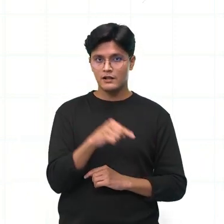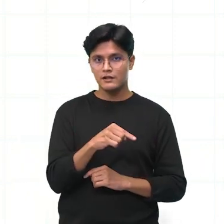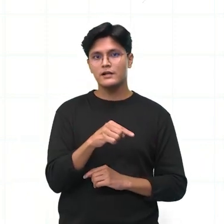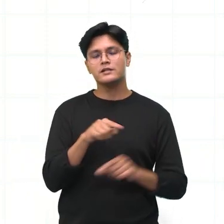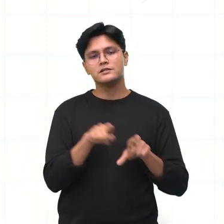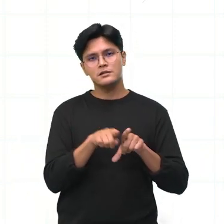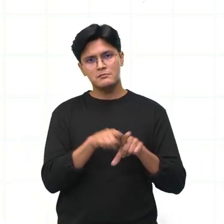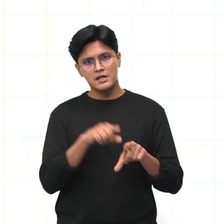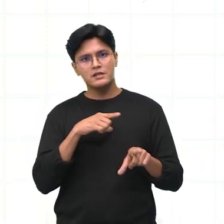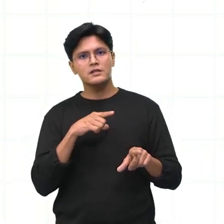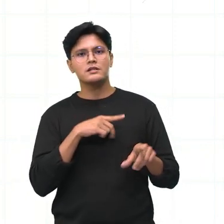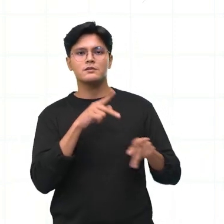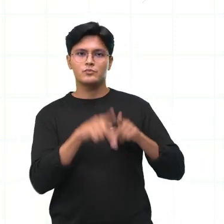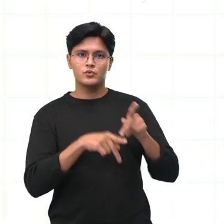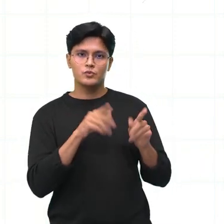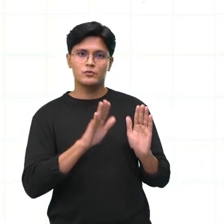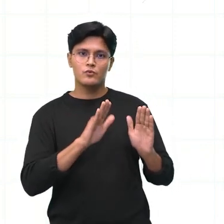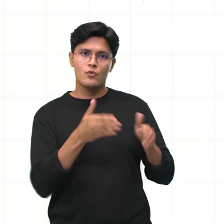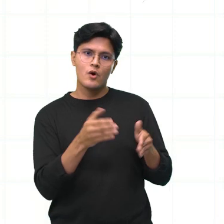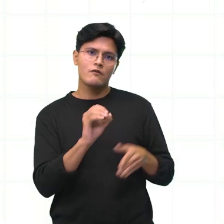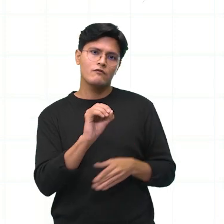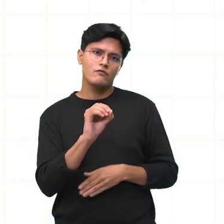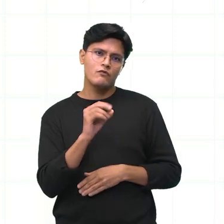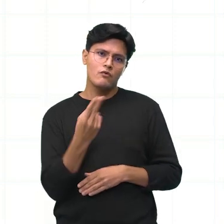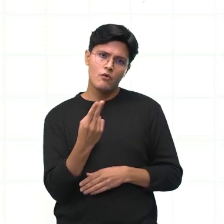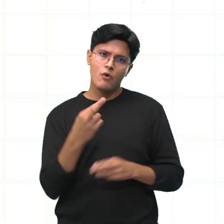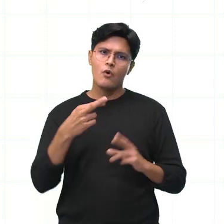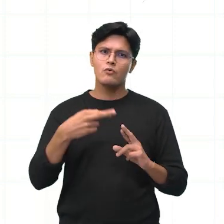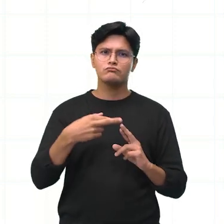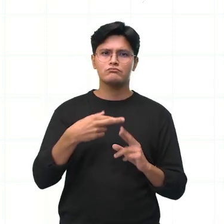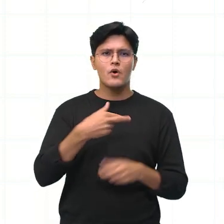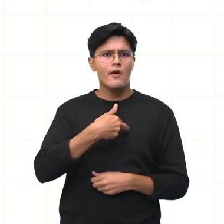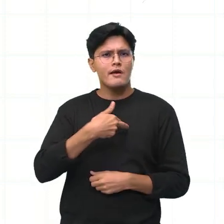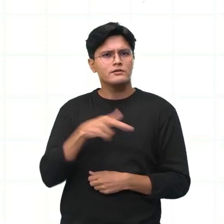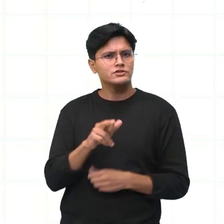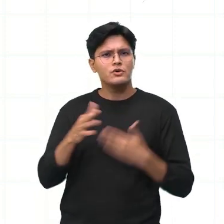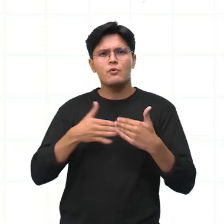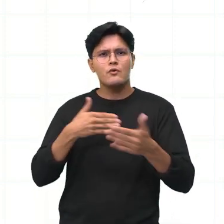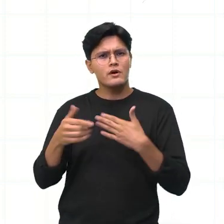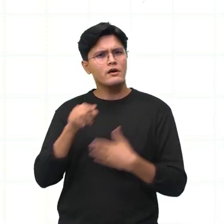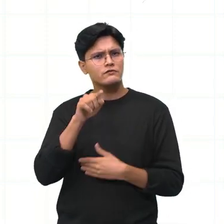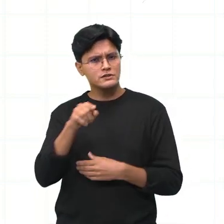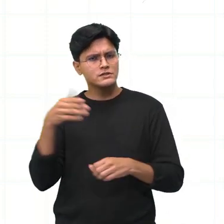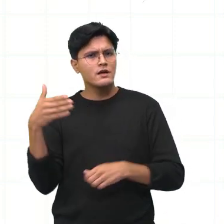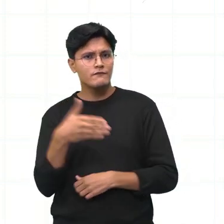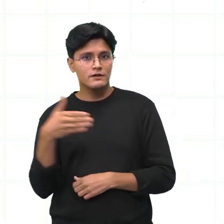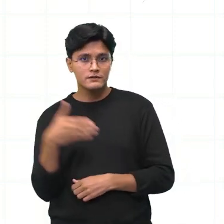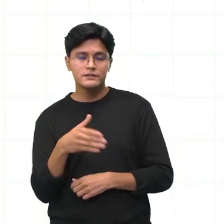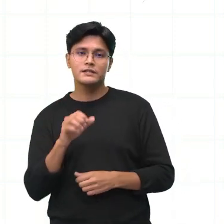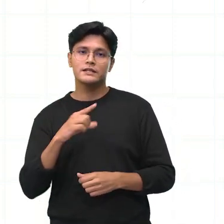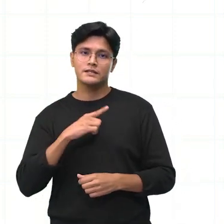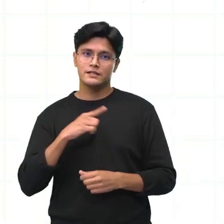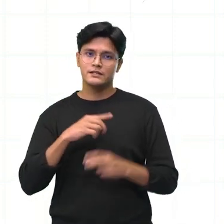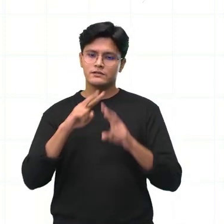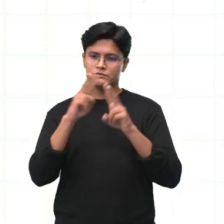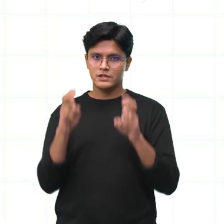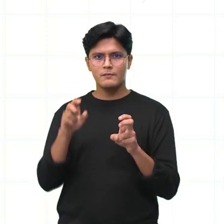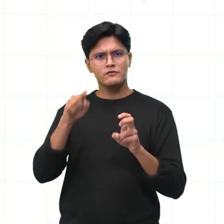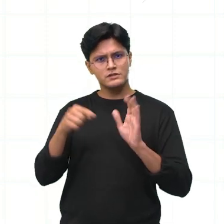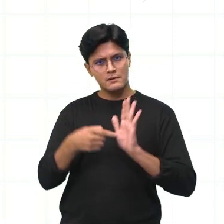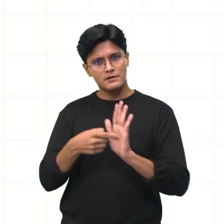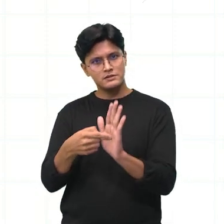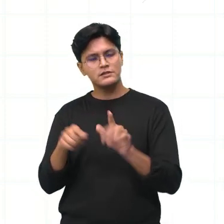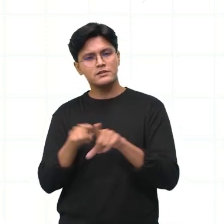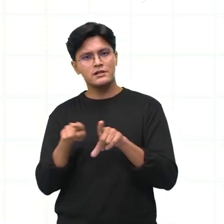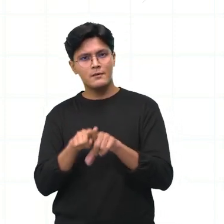ou qualquer tipo de religião que você frequente, você vai falar sobre determinado tema, você consegue